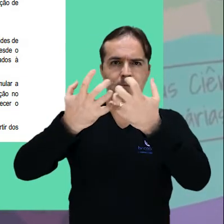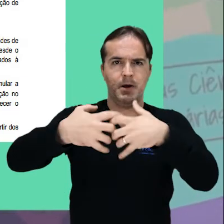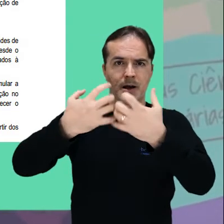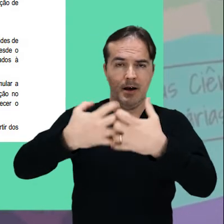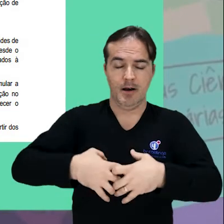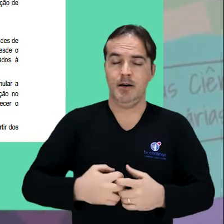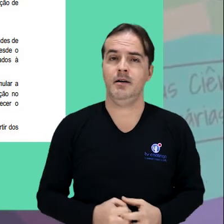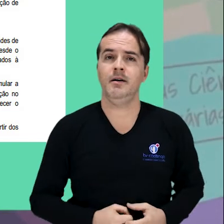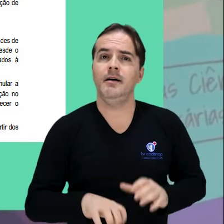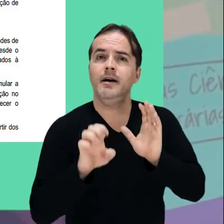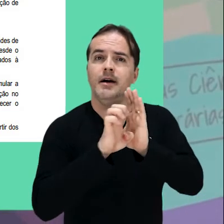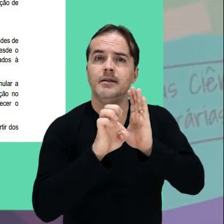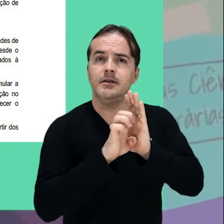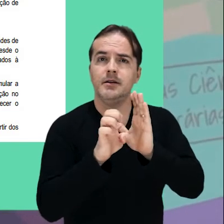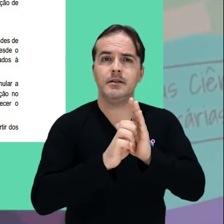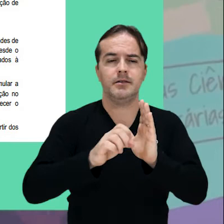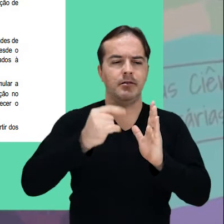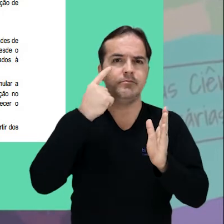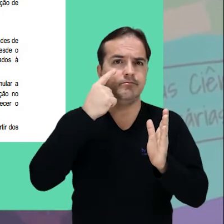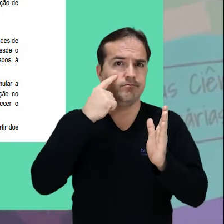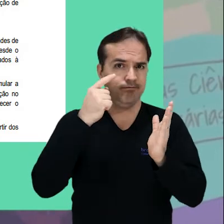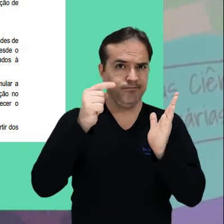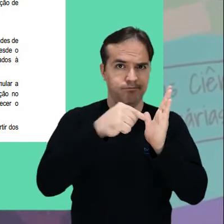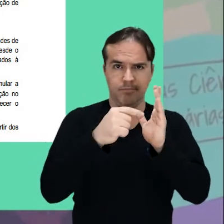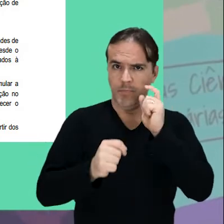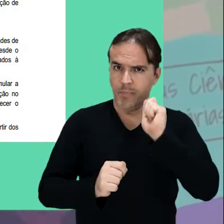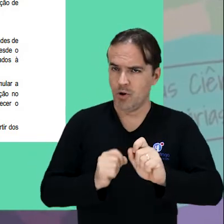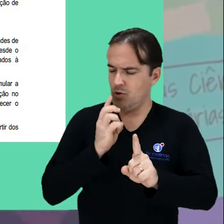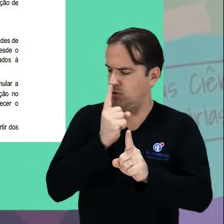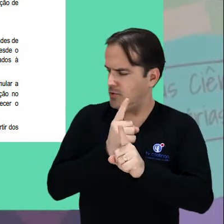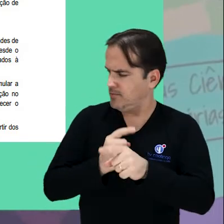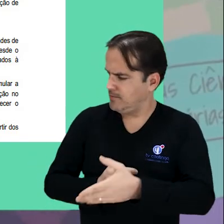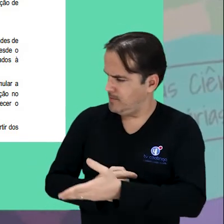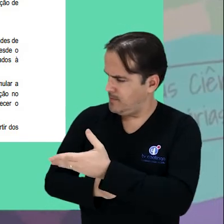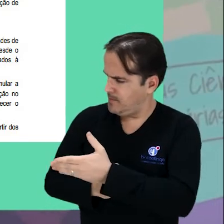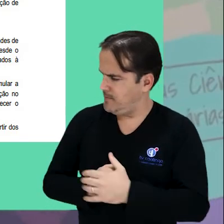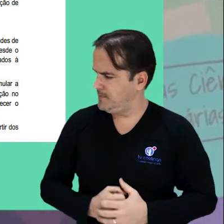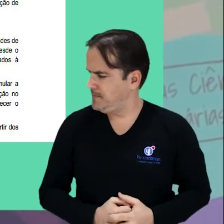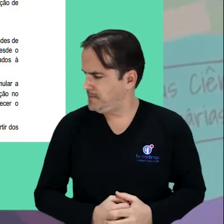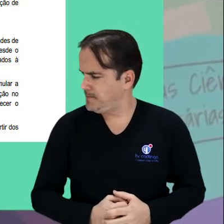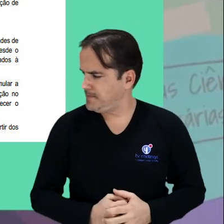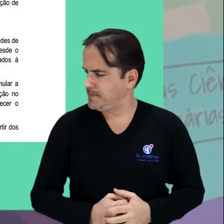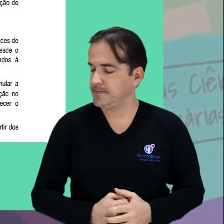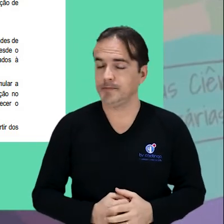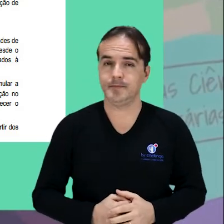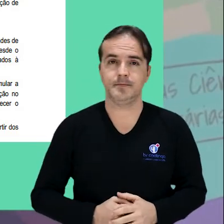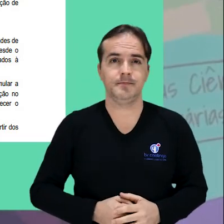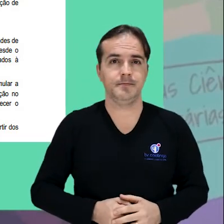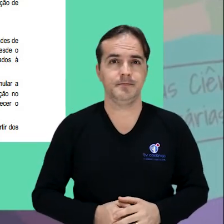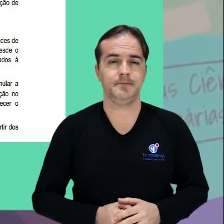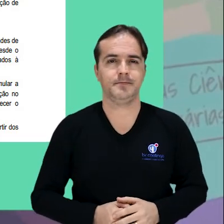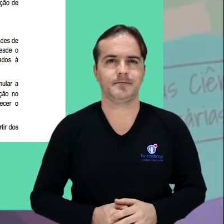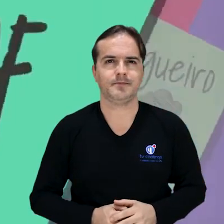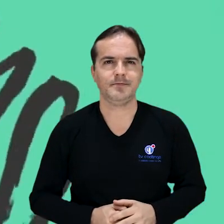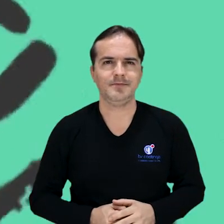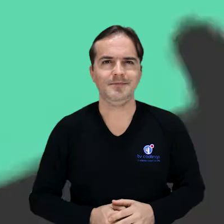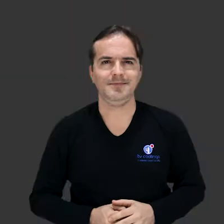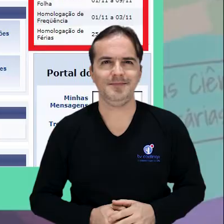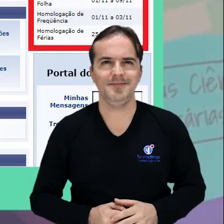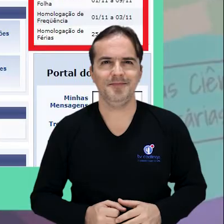edital, acesse o site sistemas.univasf.edu.br.ps.